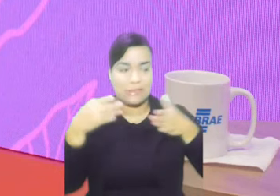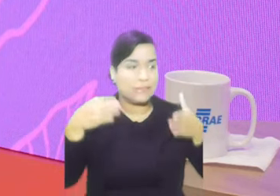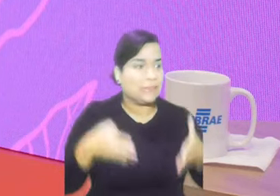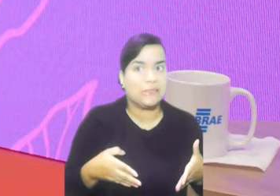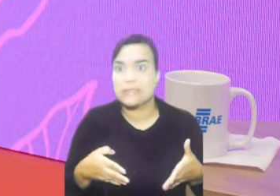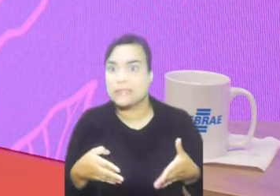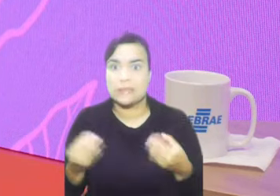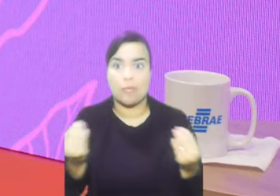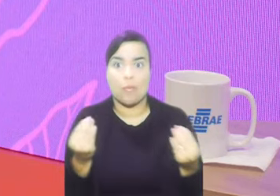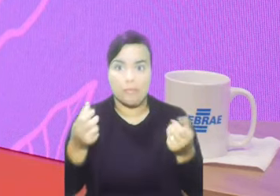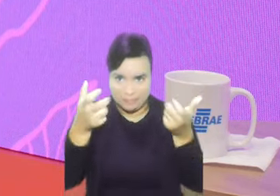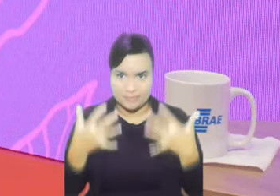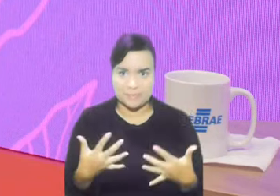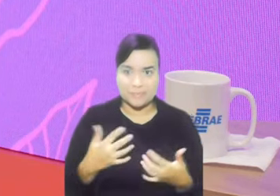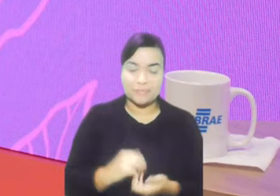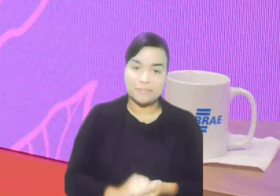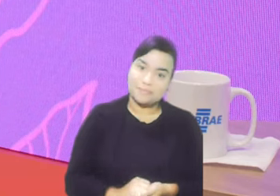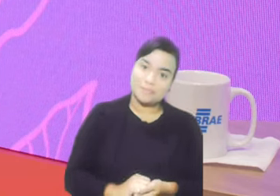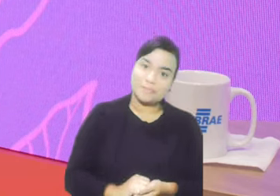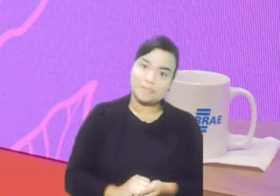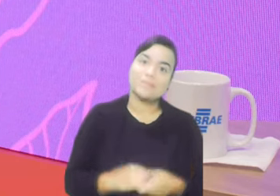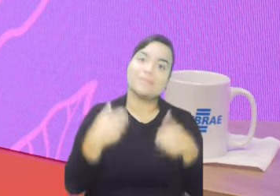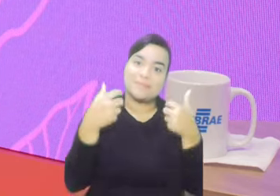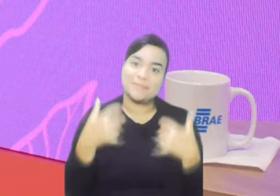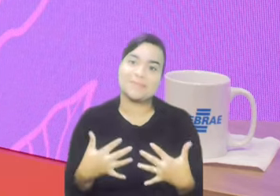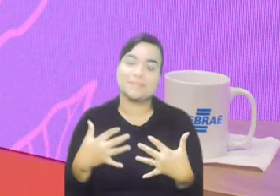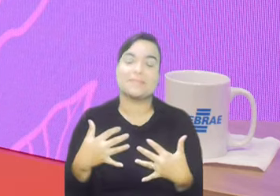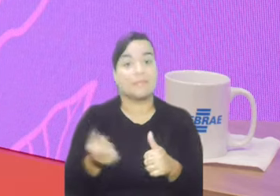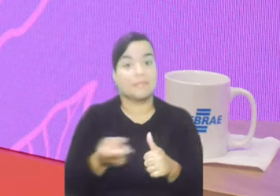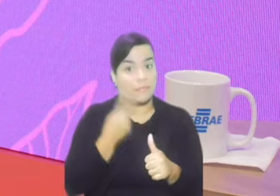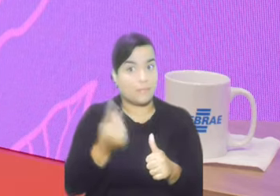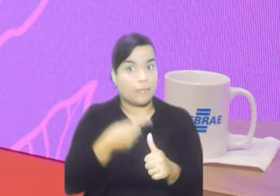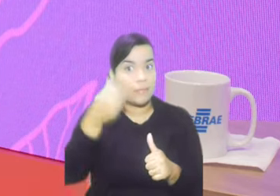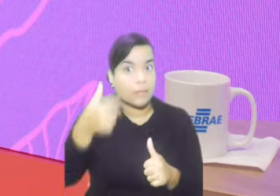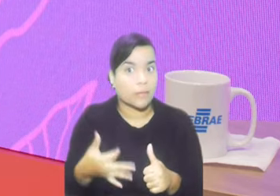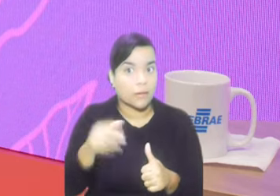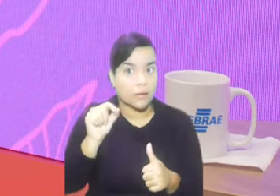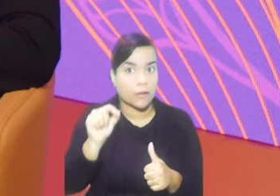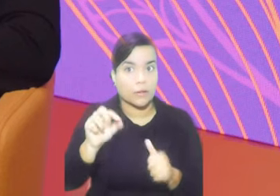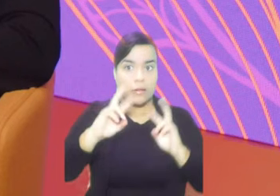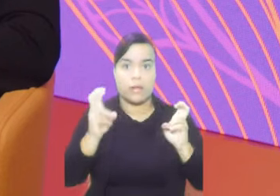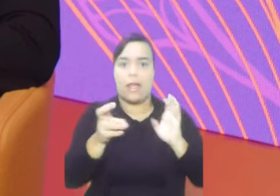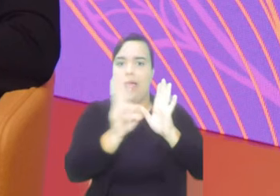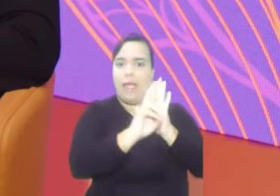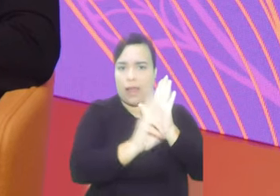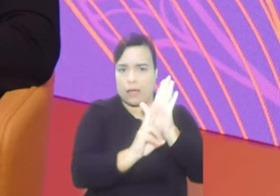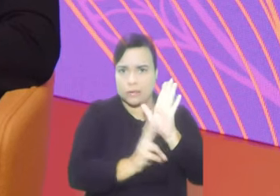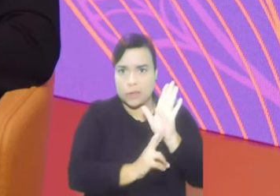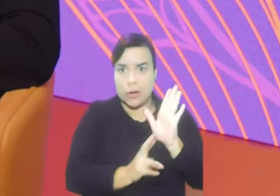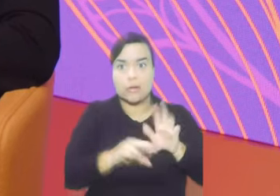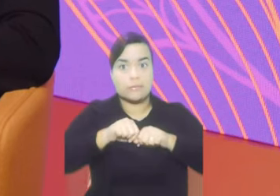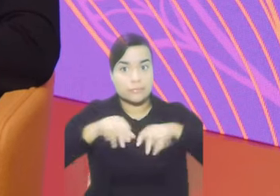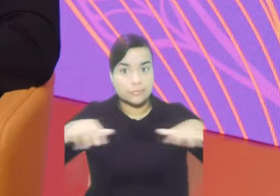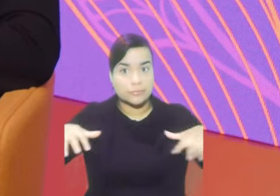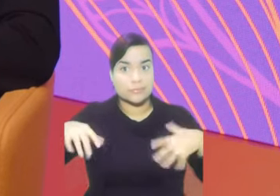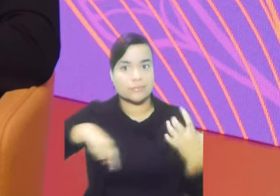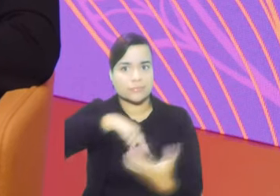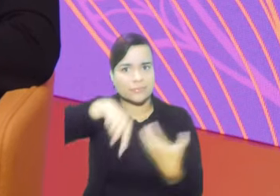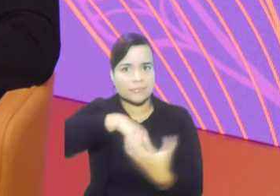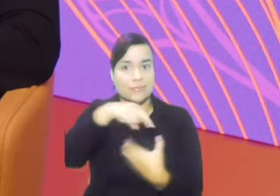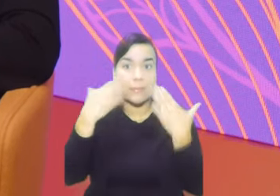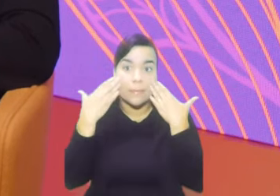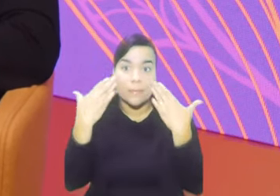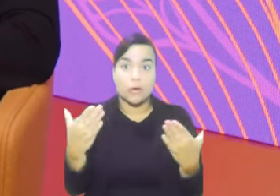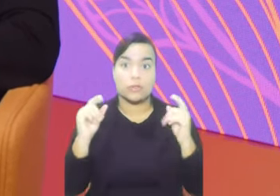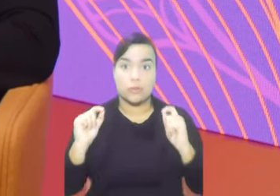mulher quando chega no Brasil. O que você traz para a gente? Perfeito. Primeiro, só destacar um pouco